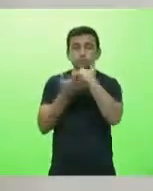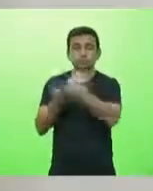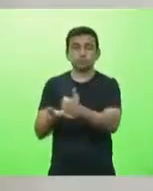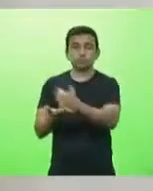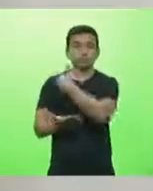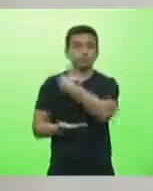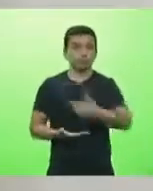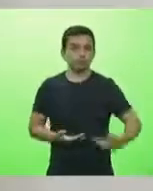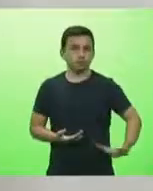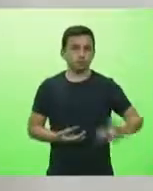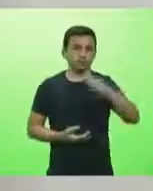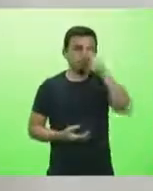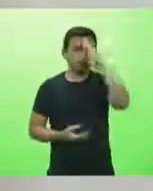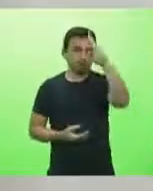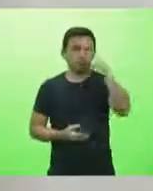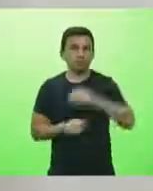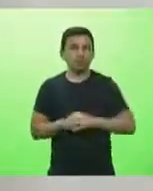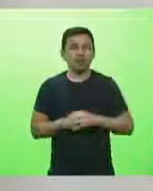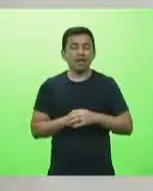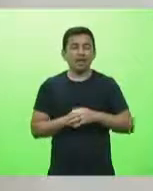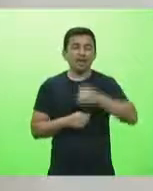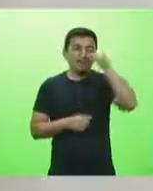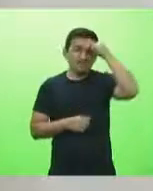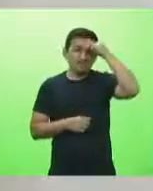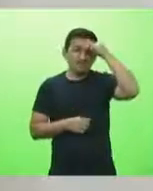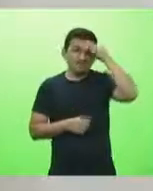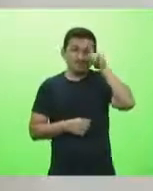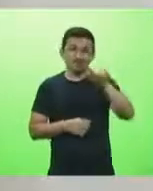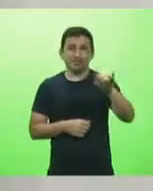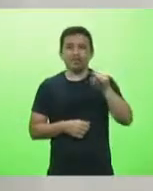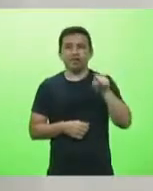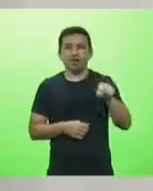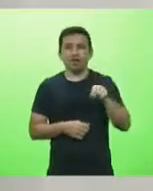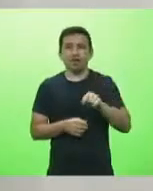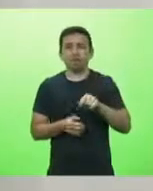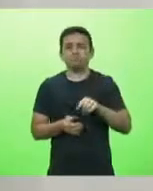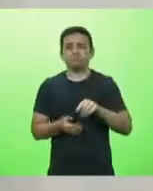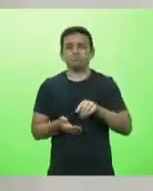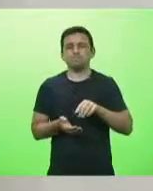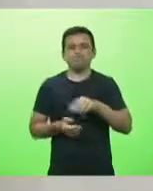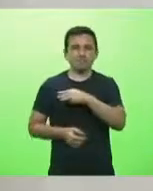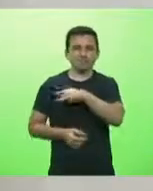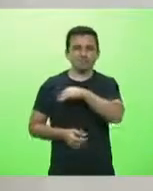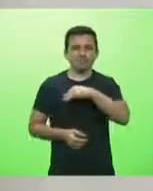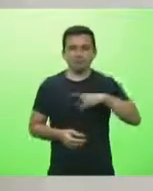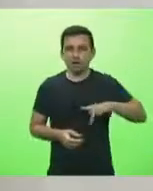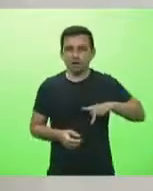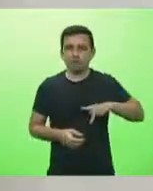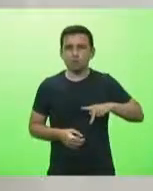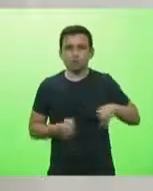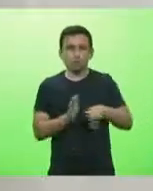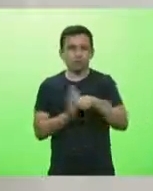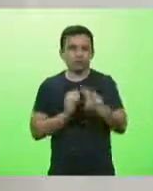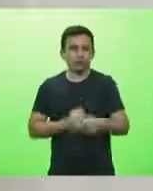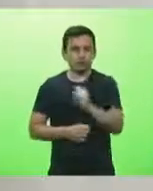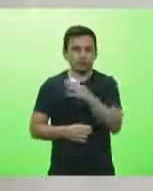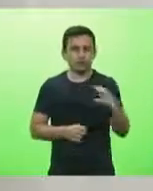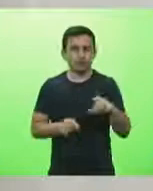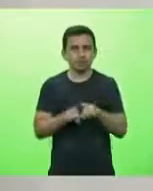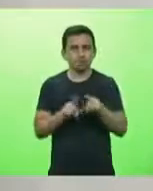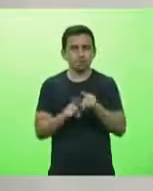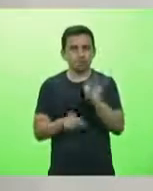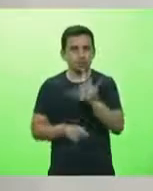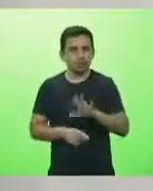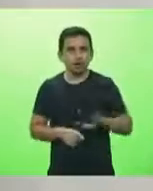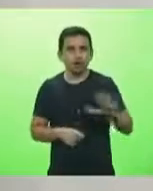e, digamos assim, contra a recomendação do Ministério Público de Santa Catarina, do Ministério Público Federal, do Ministério